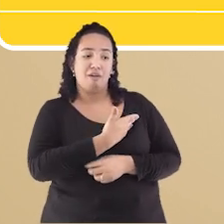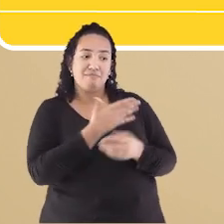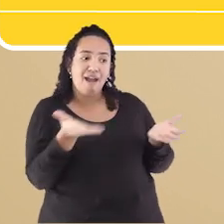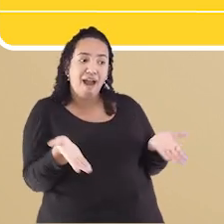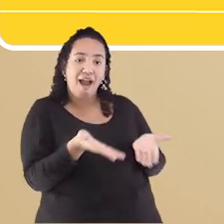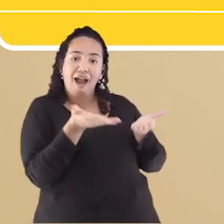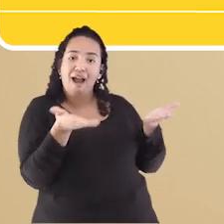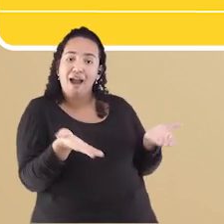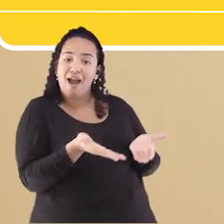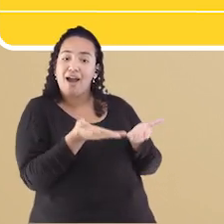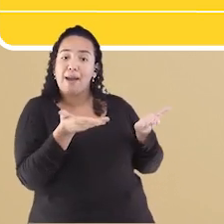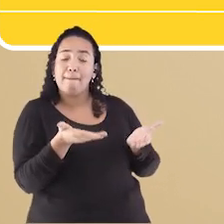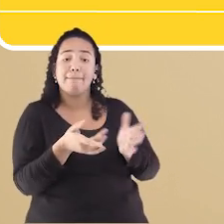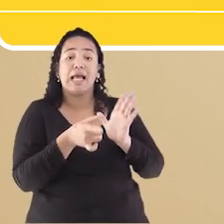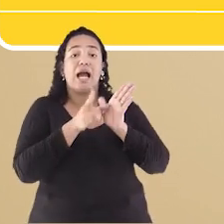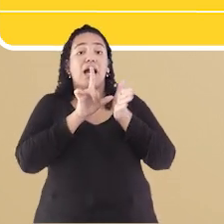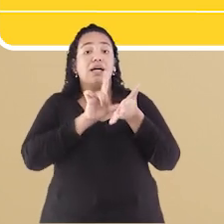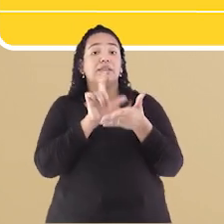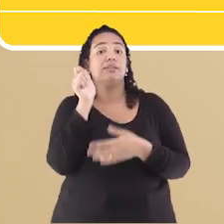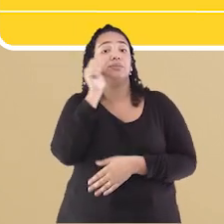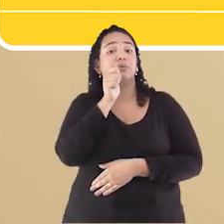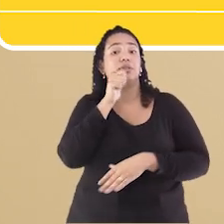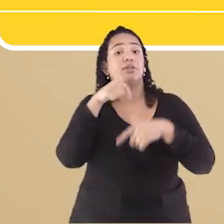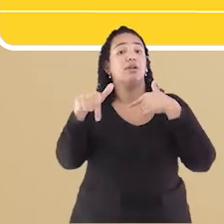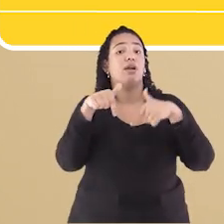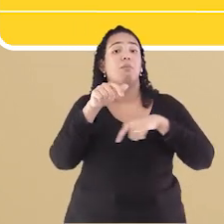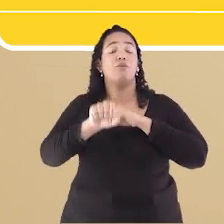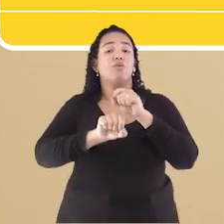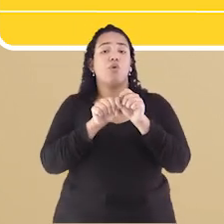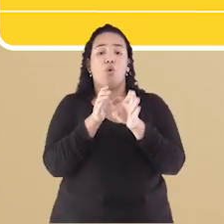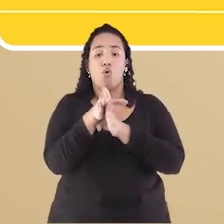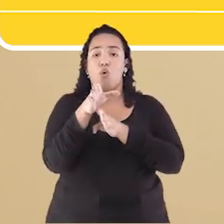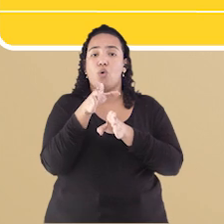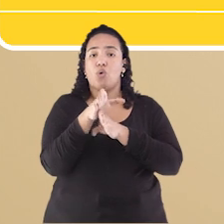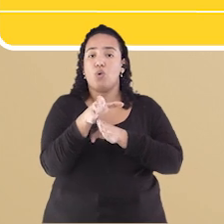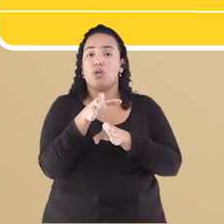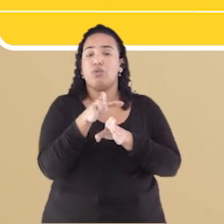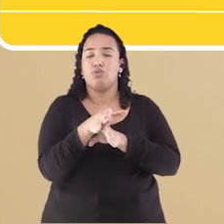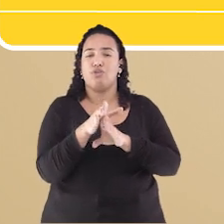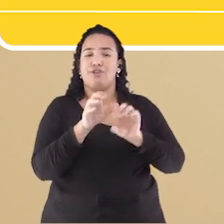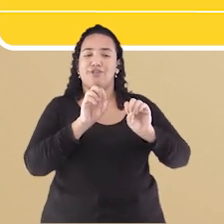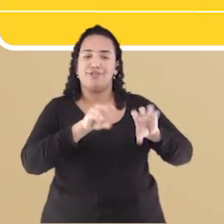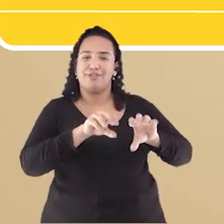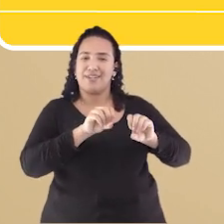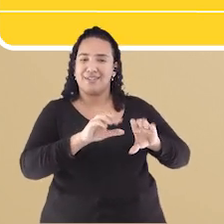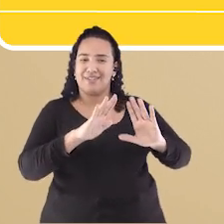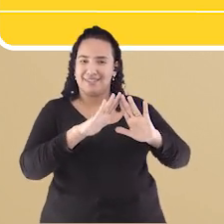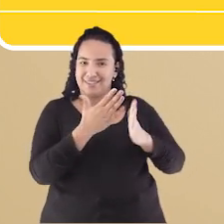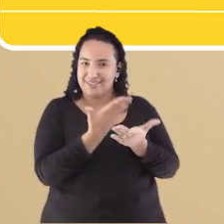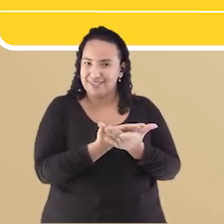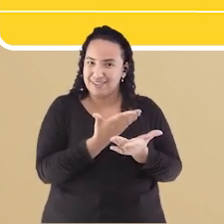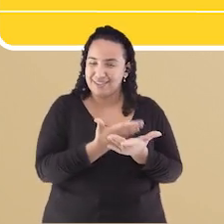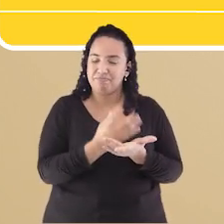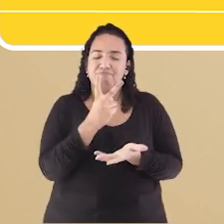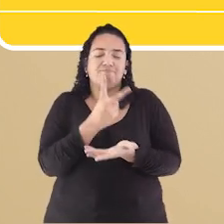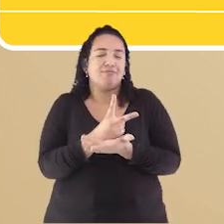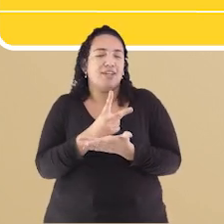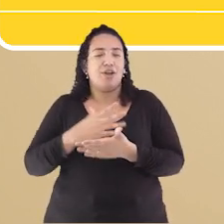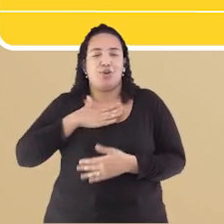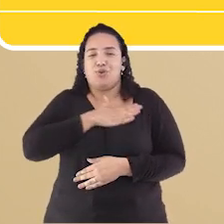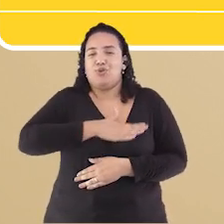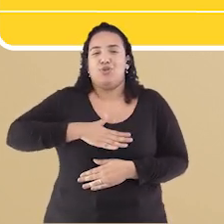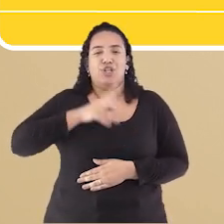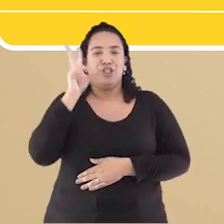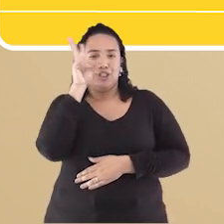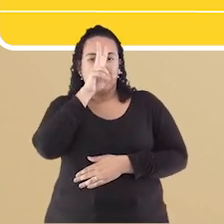Antes, ela trabalhava como orientadora educacional em uma escola Ela sempre gostou de